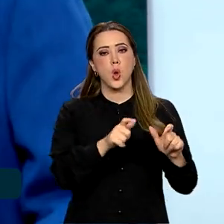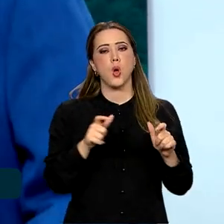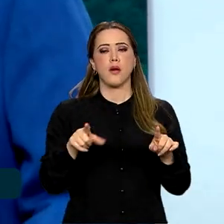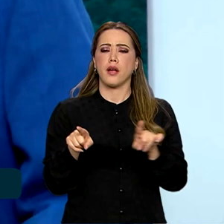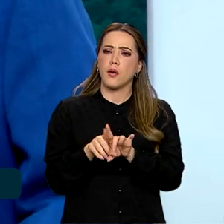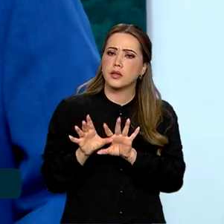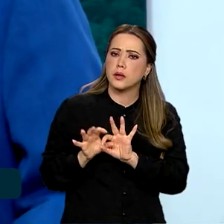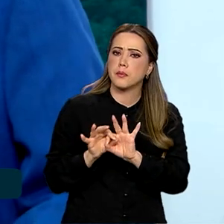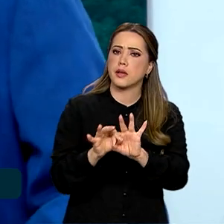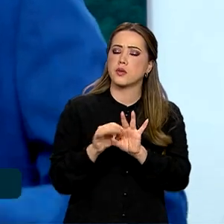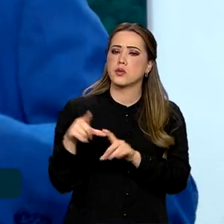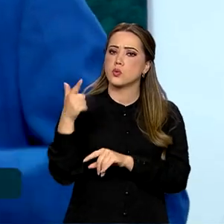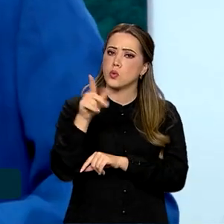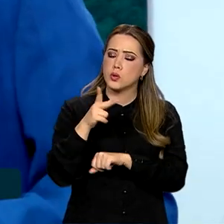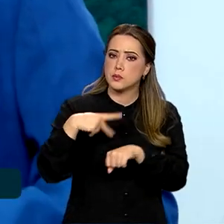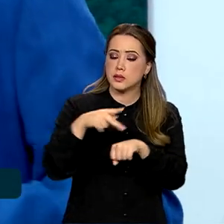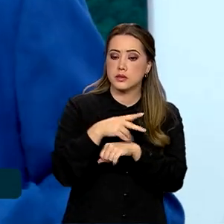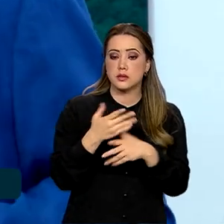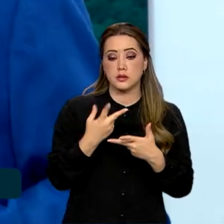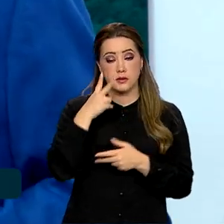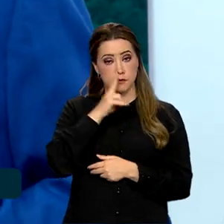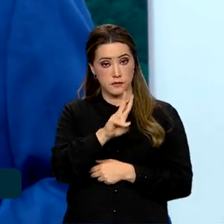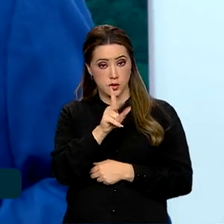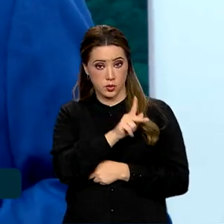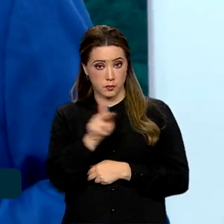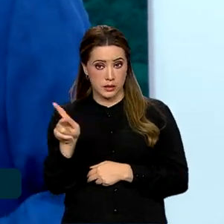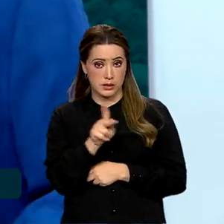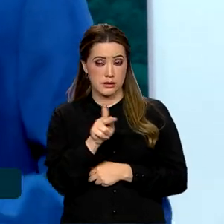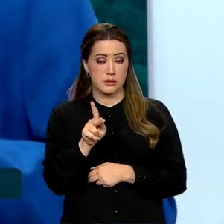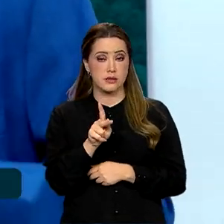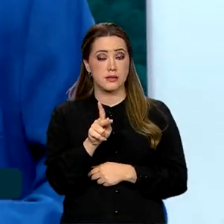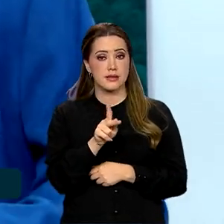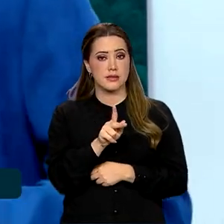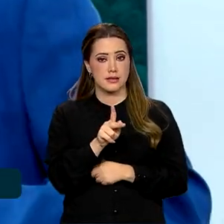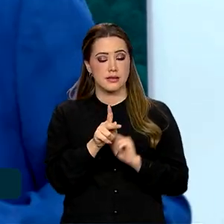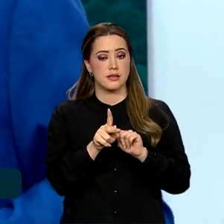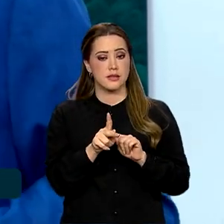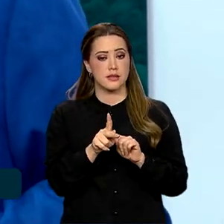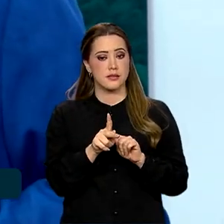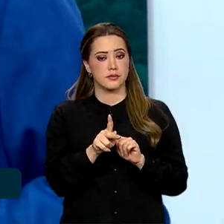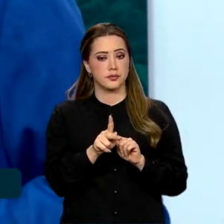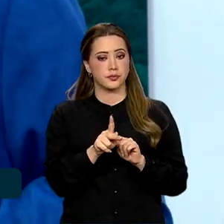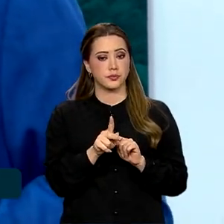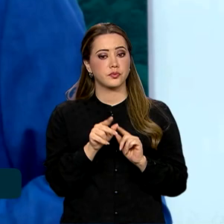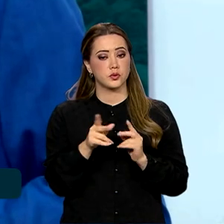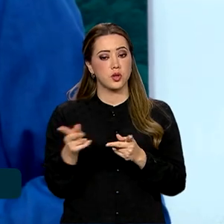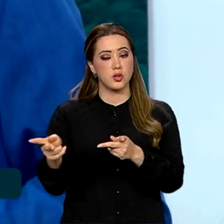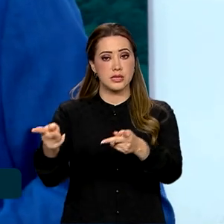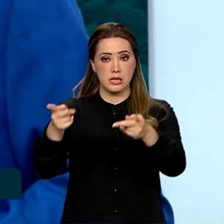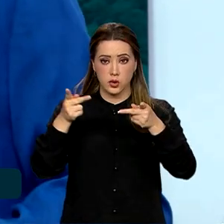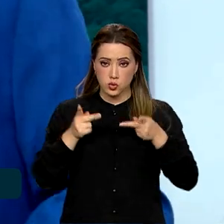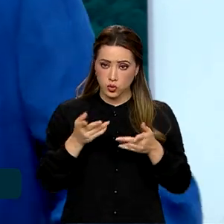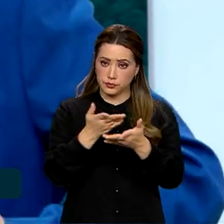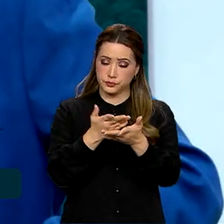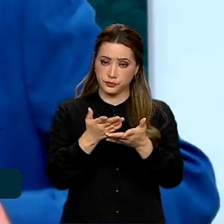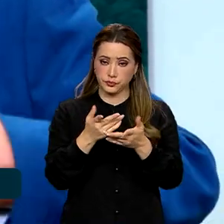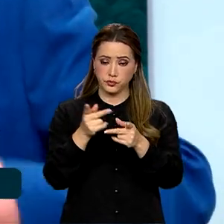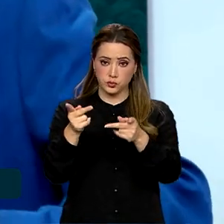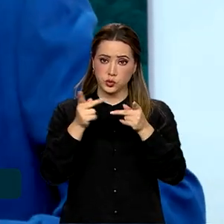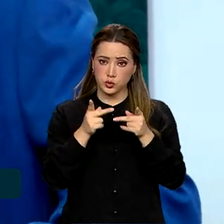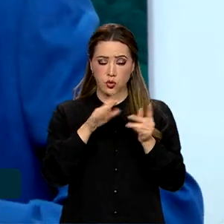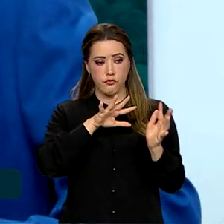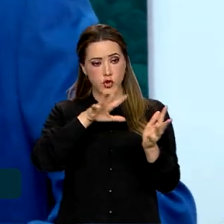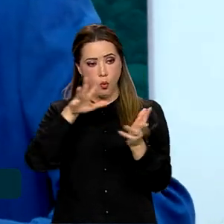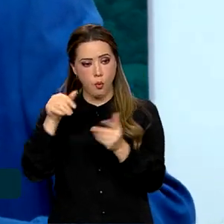integrada com outros países. Veja que o presidente está aqui convidando para que o